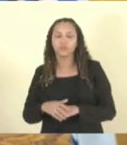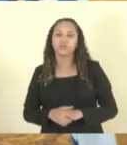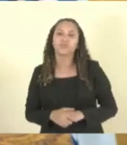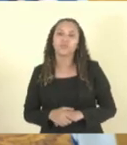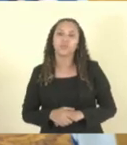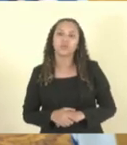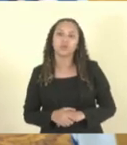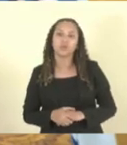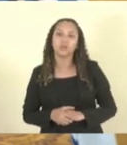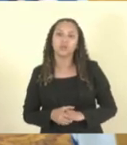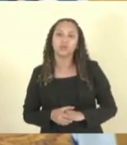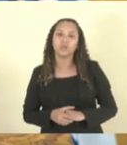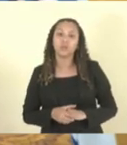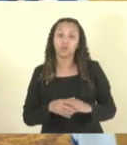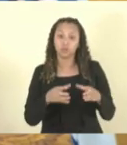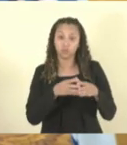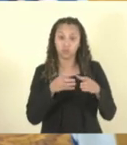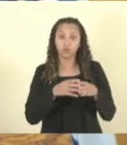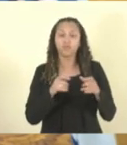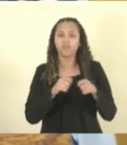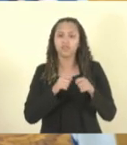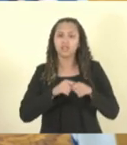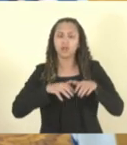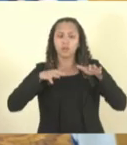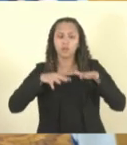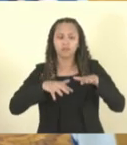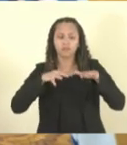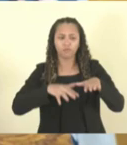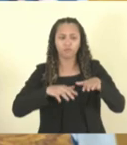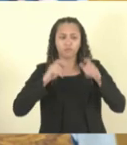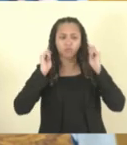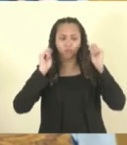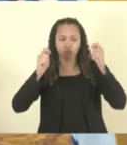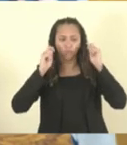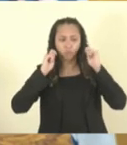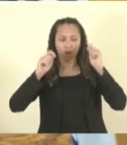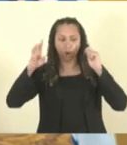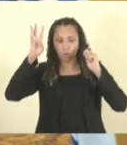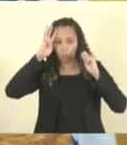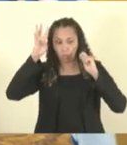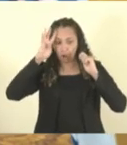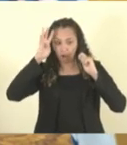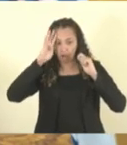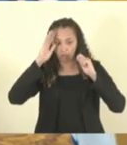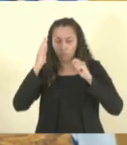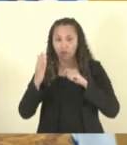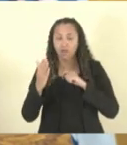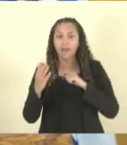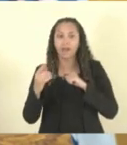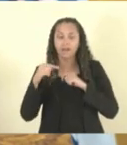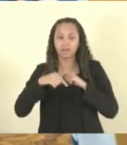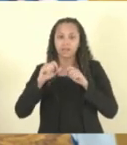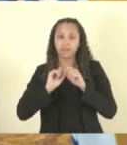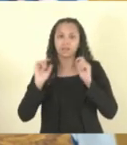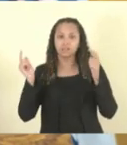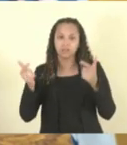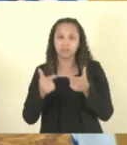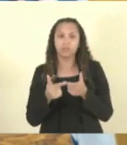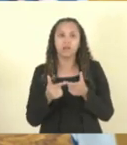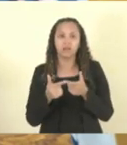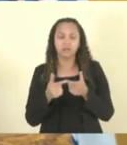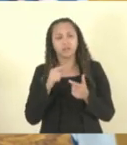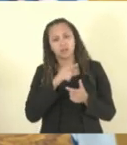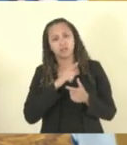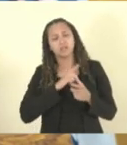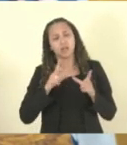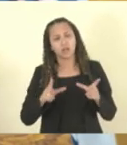Eles, inclusive, farão manifestação nesta quarta-feira em frente à Assembleia Desativa e merecem todo o nosso